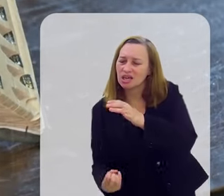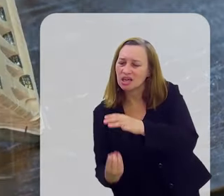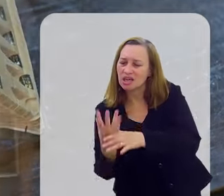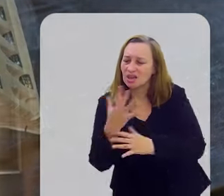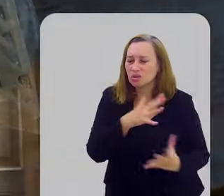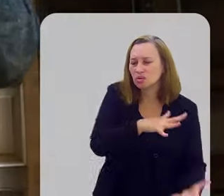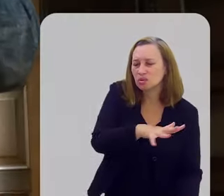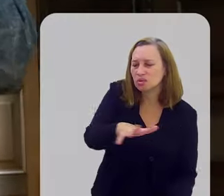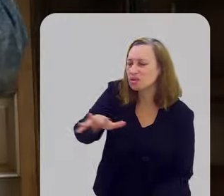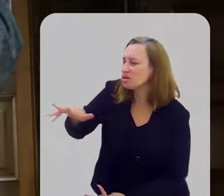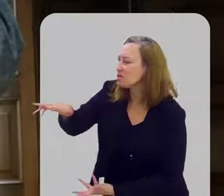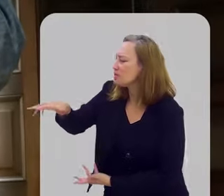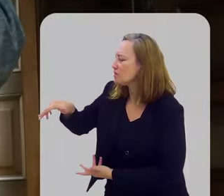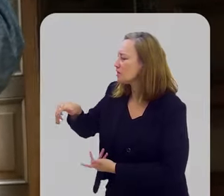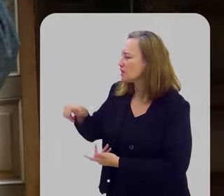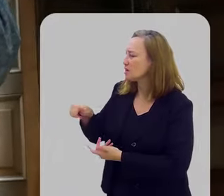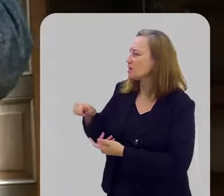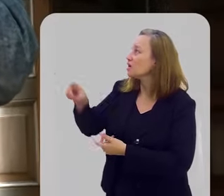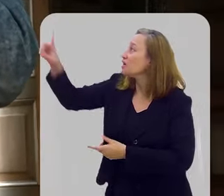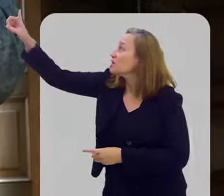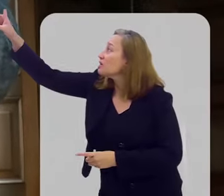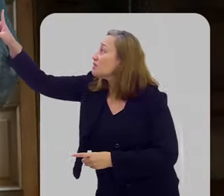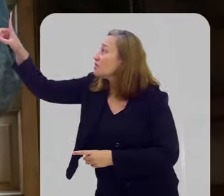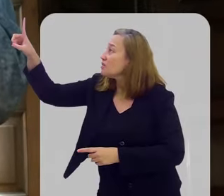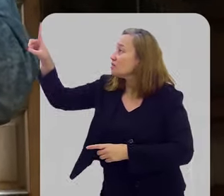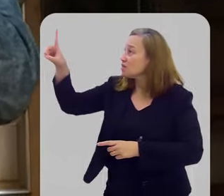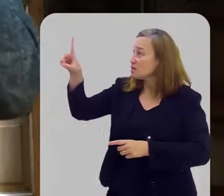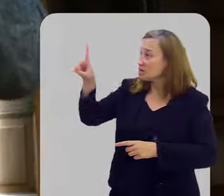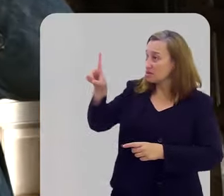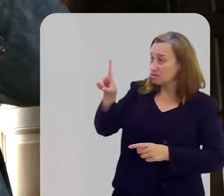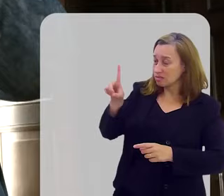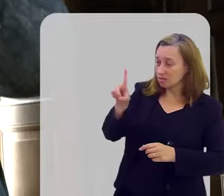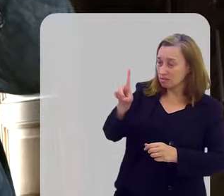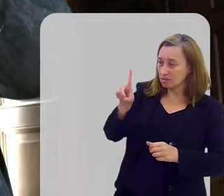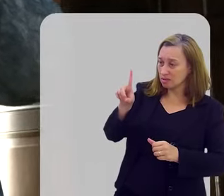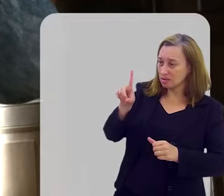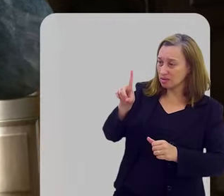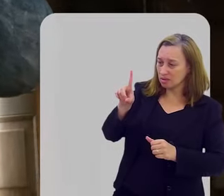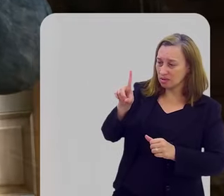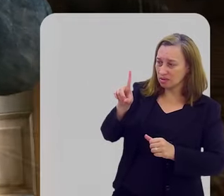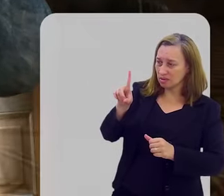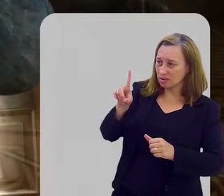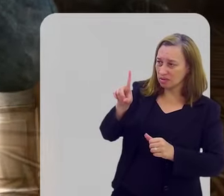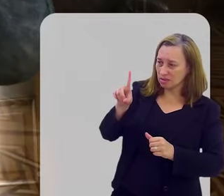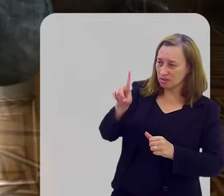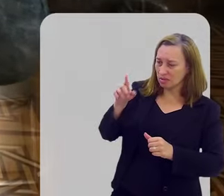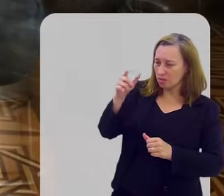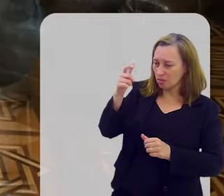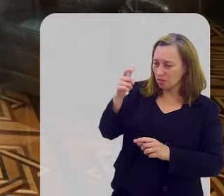Criador do universo